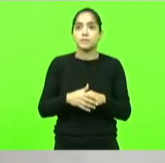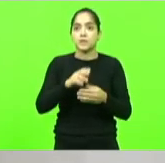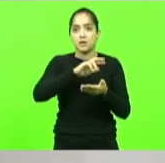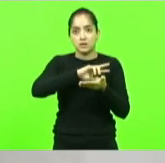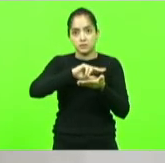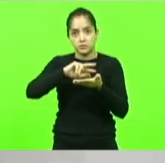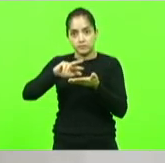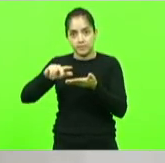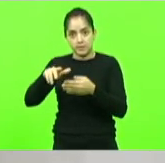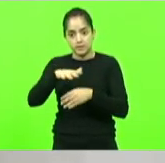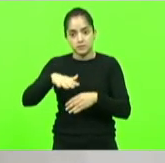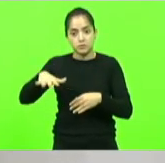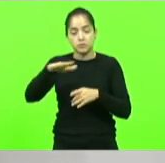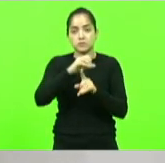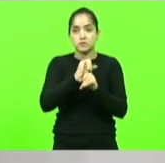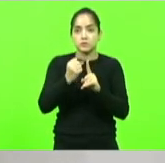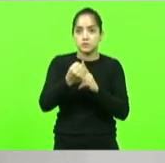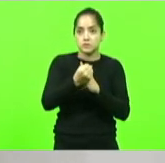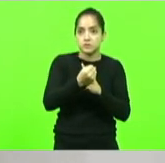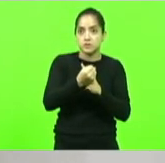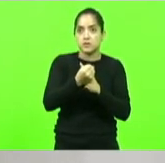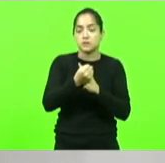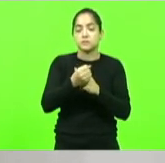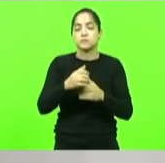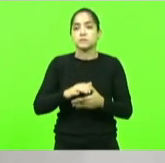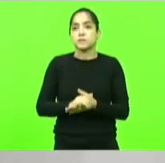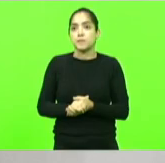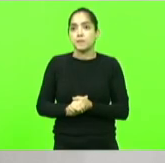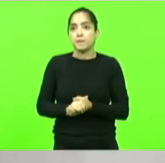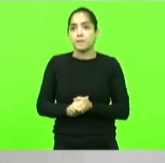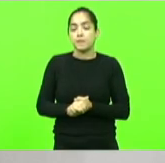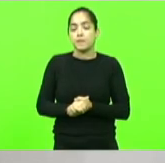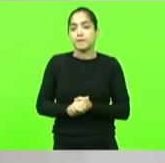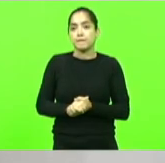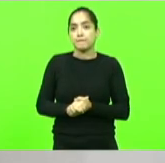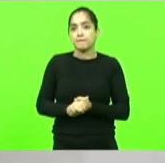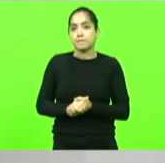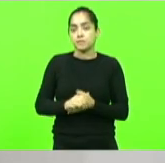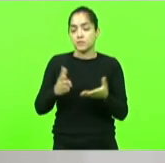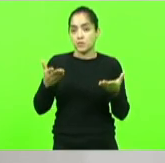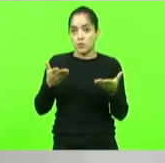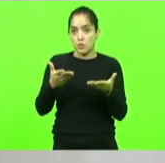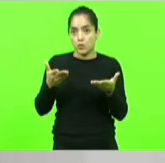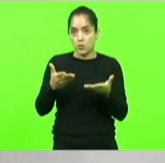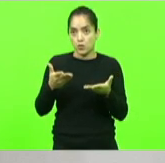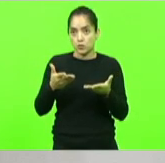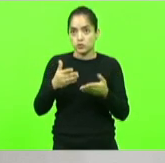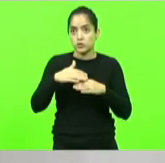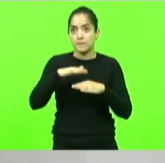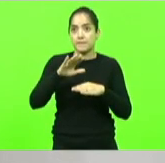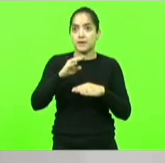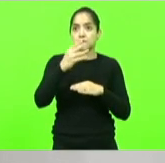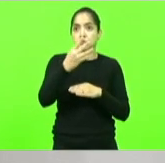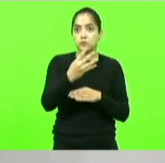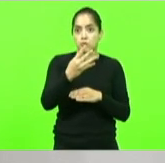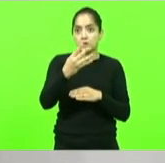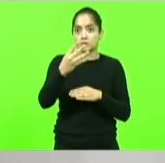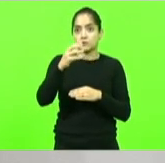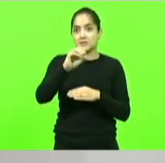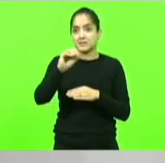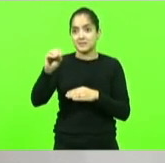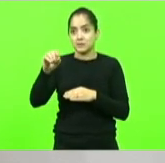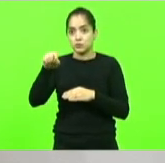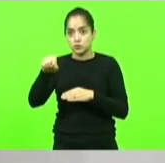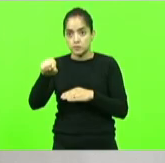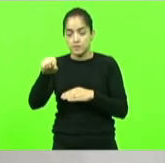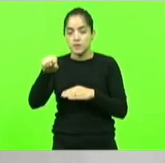contextos sociais e institucionais hoje somos mais de 400 mil psicólogos